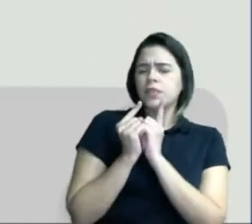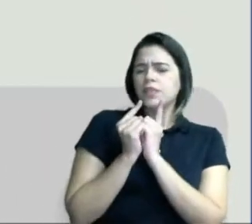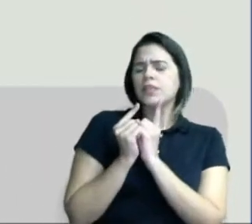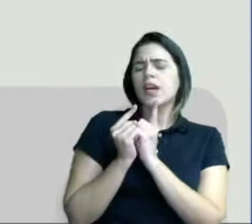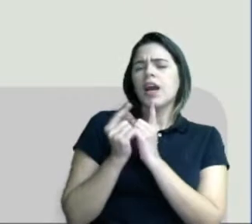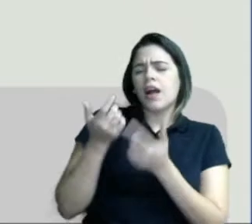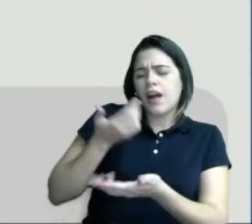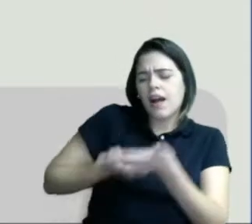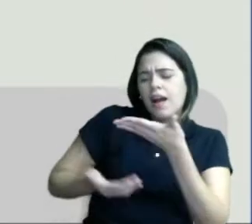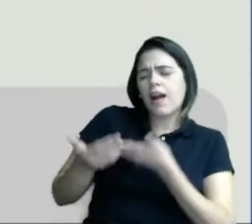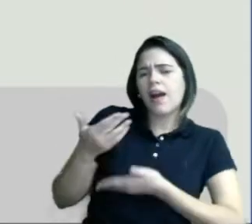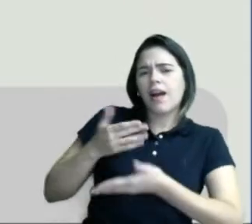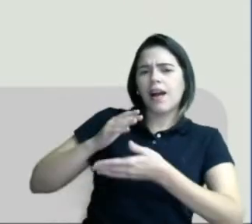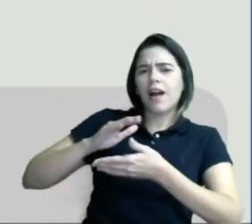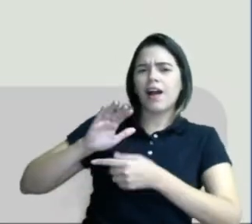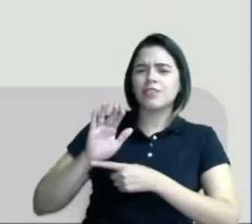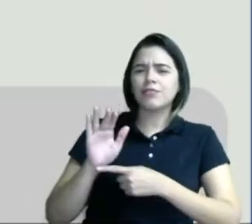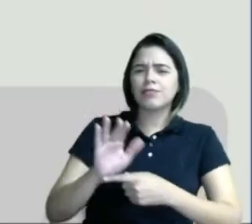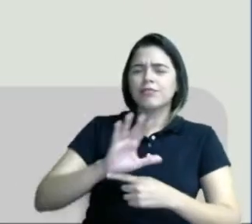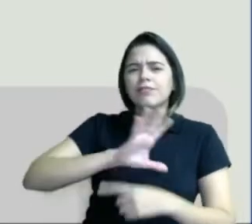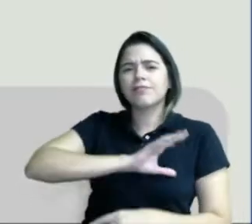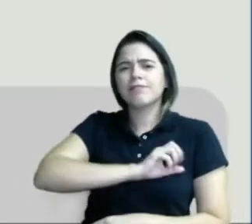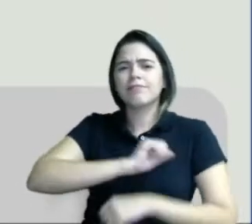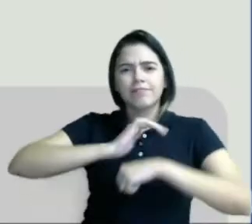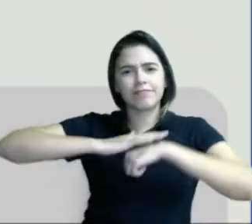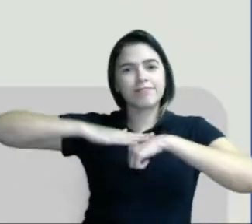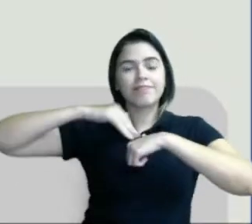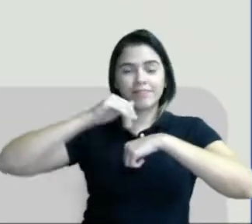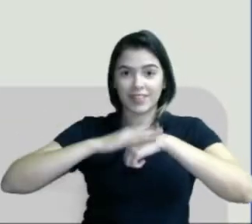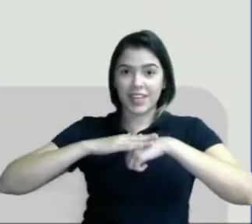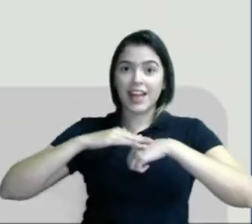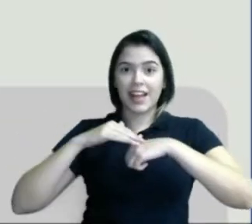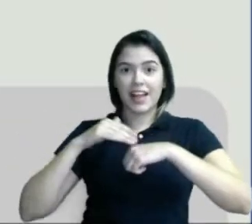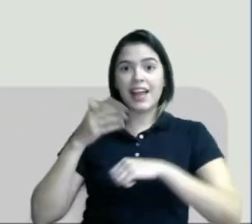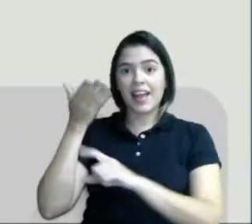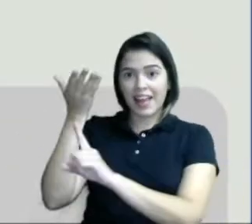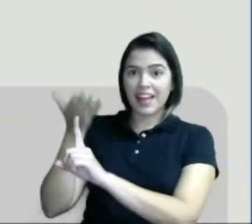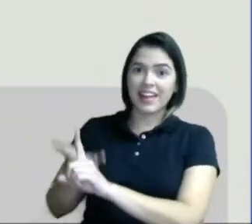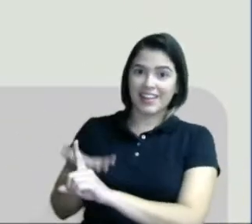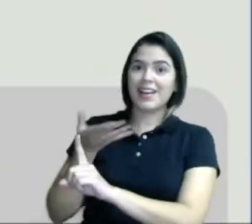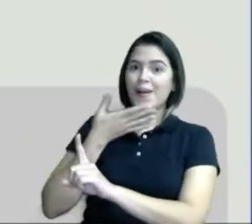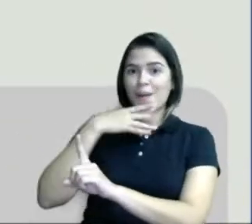lhe ajudando, lhe dando amor, lhe dando carinho, é considerado o seu papai.